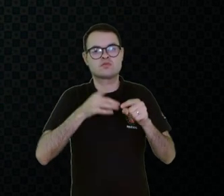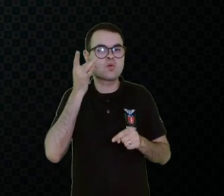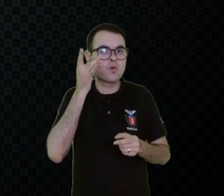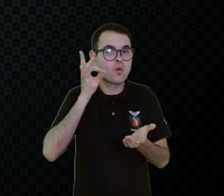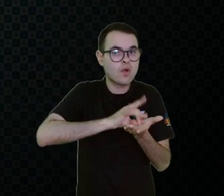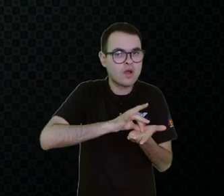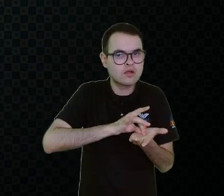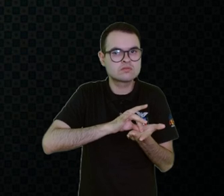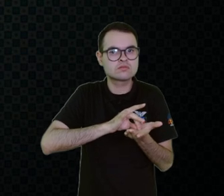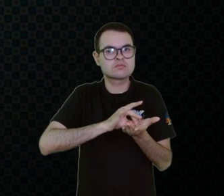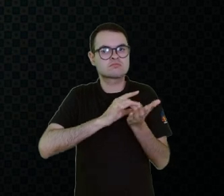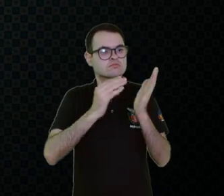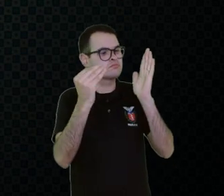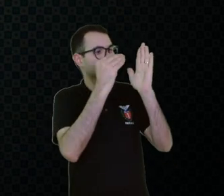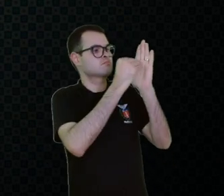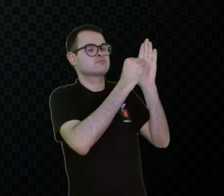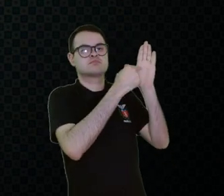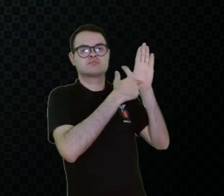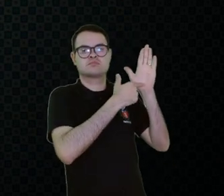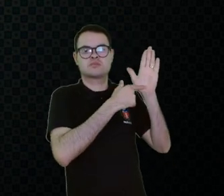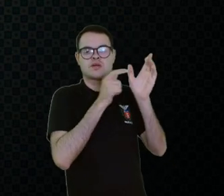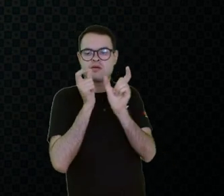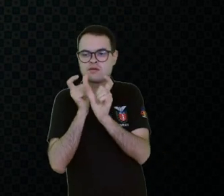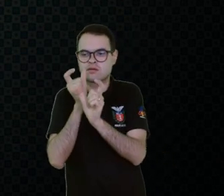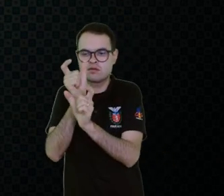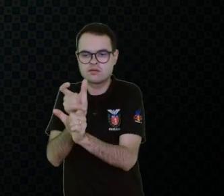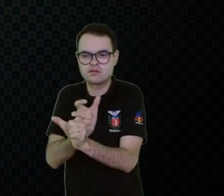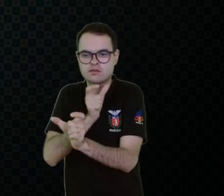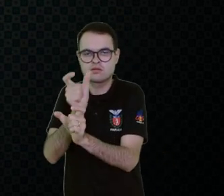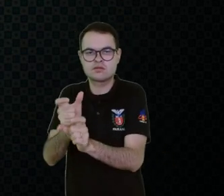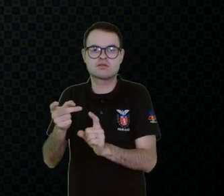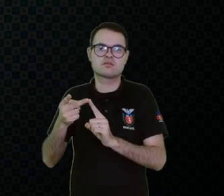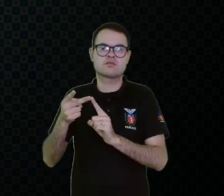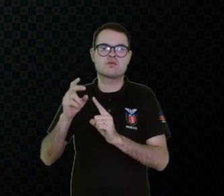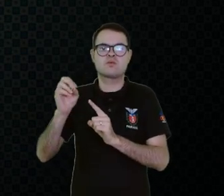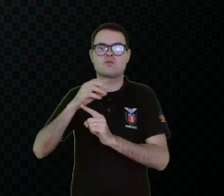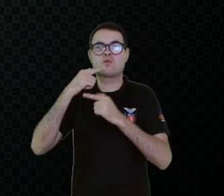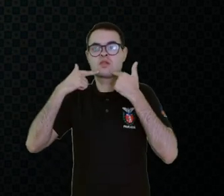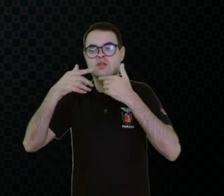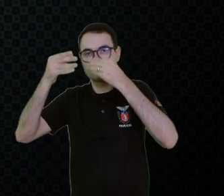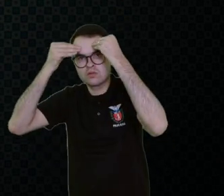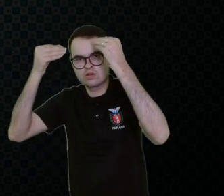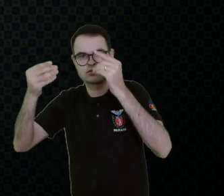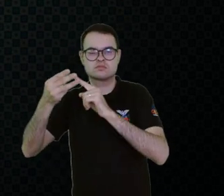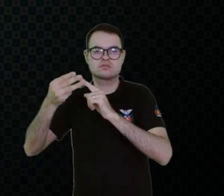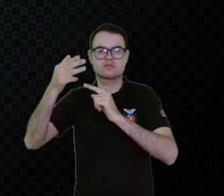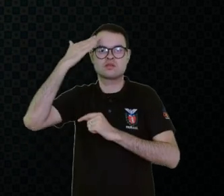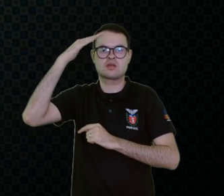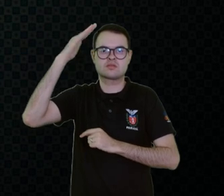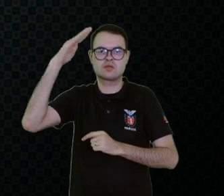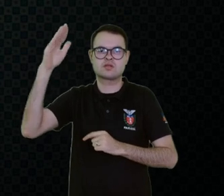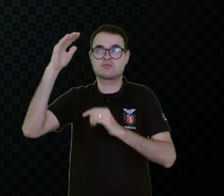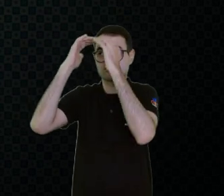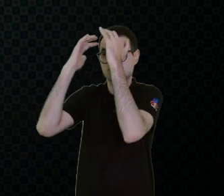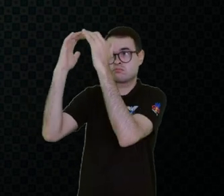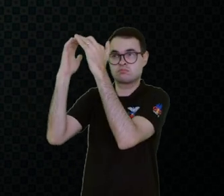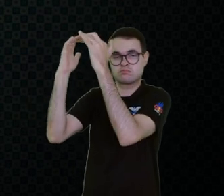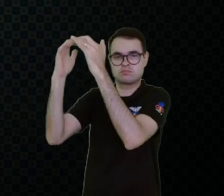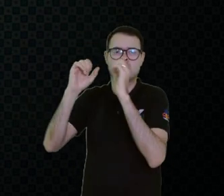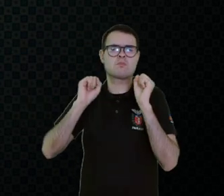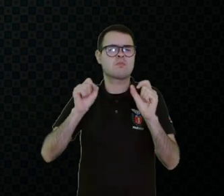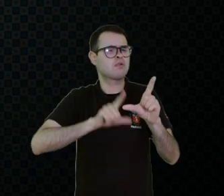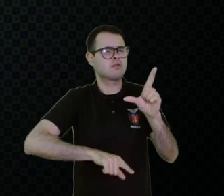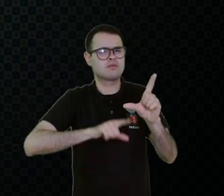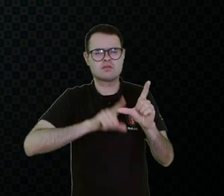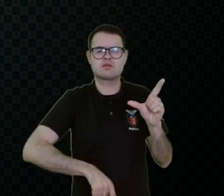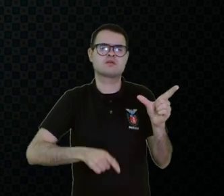dependendo na questão de alfabetização, de linguagem, de entendimento cognitivo. Pode ser letras, símbolas, palavras,